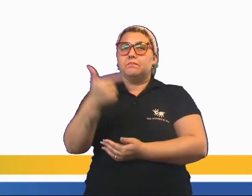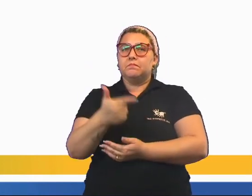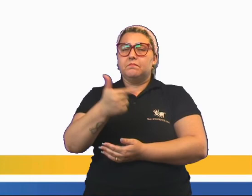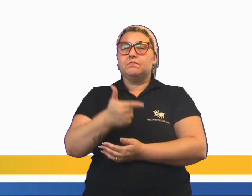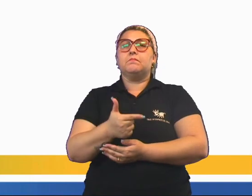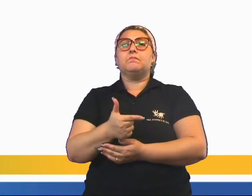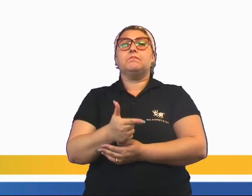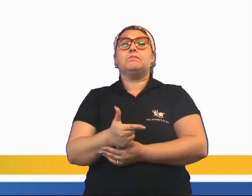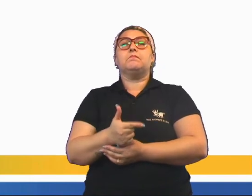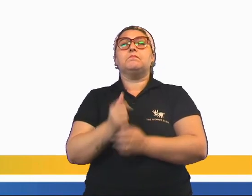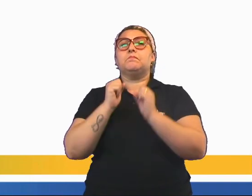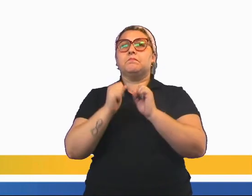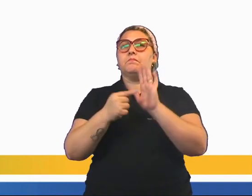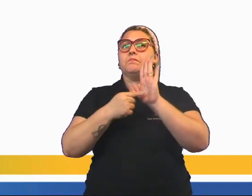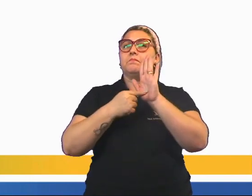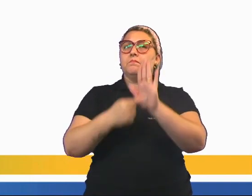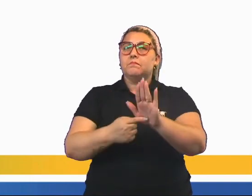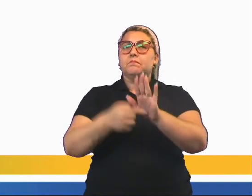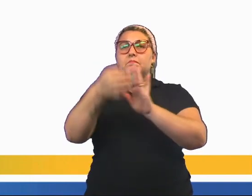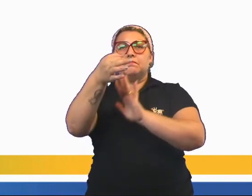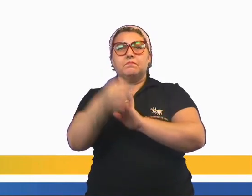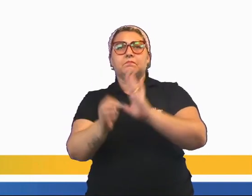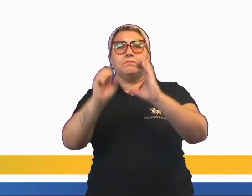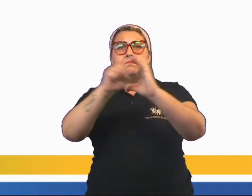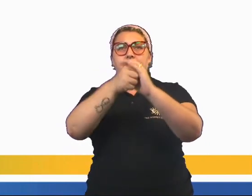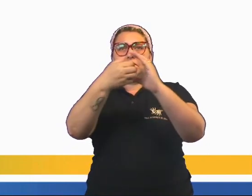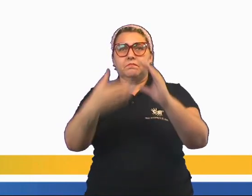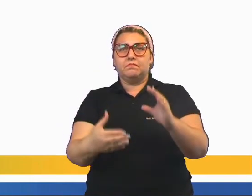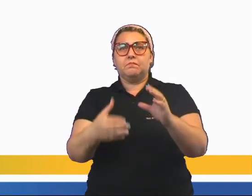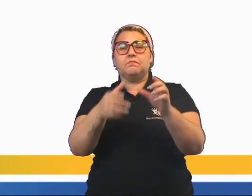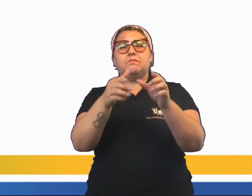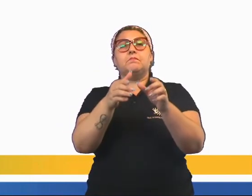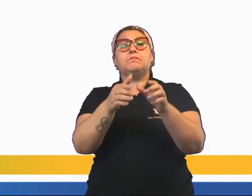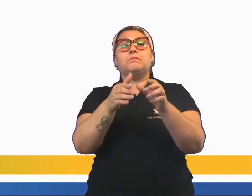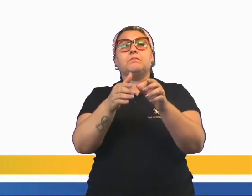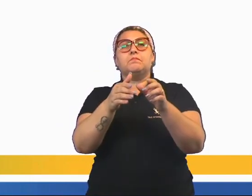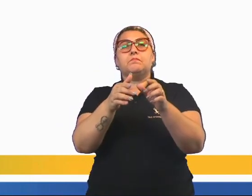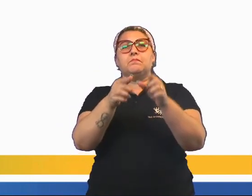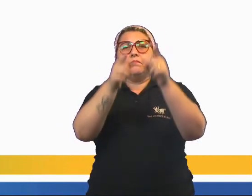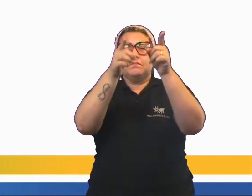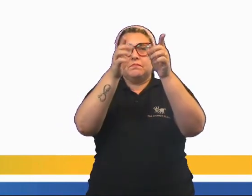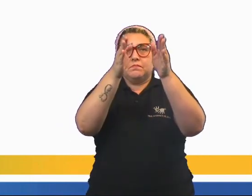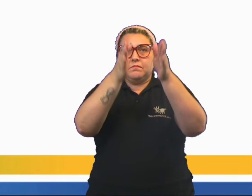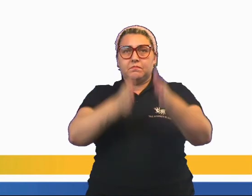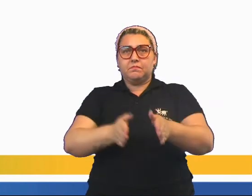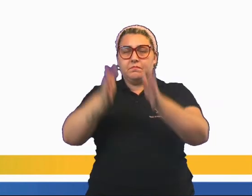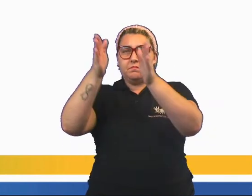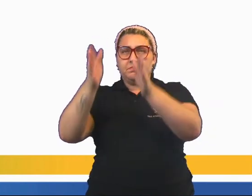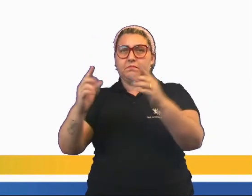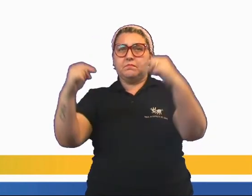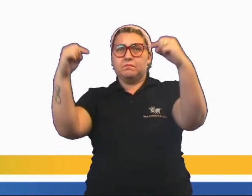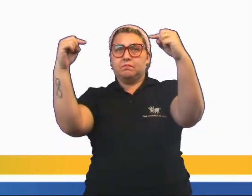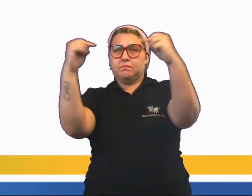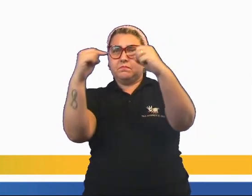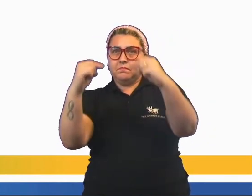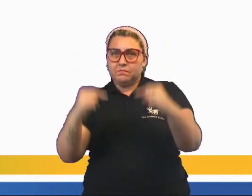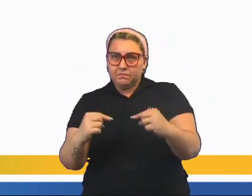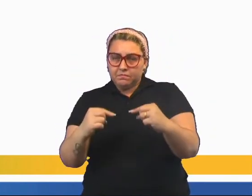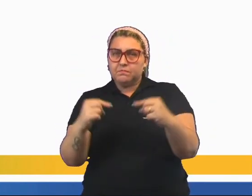atividade, você pode indicar de modo correto as características relacionadas à ciência e à religião.